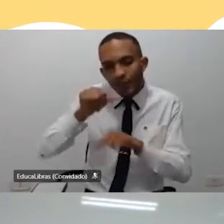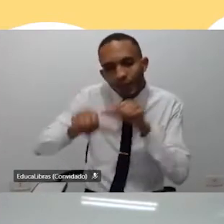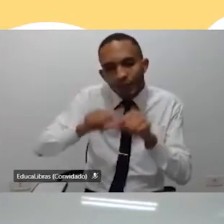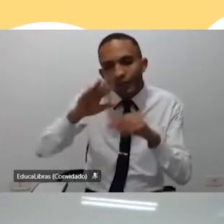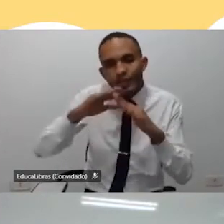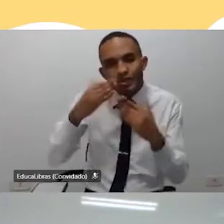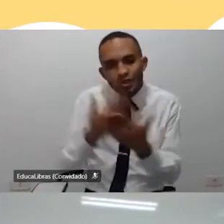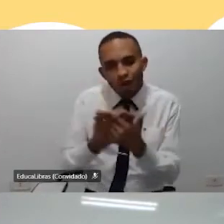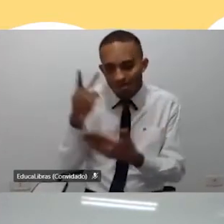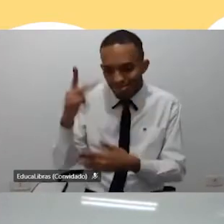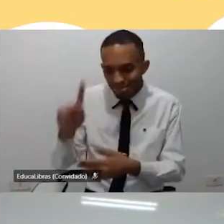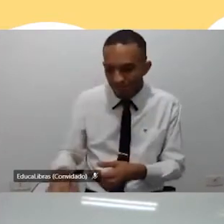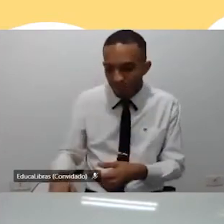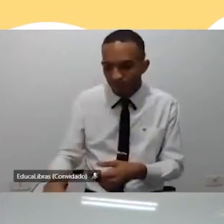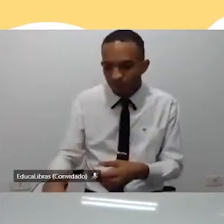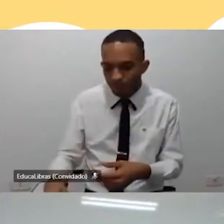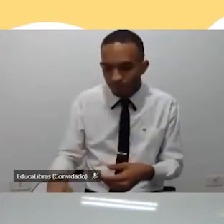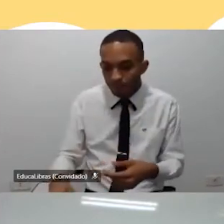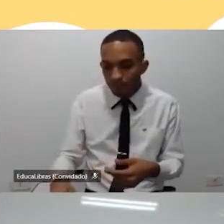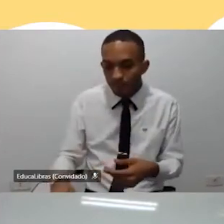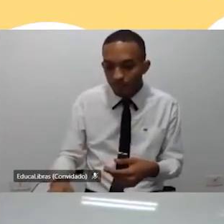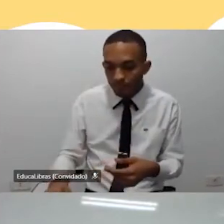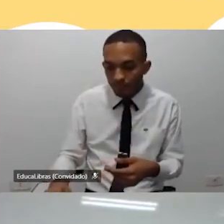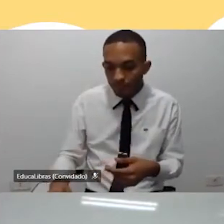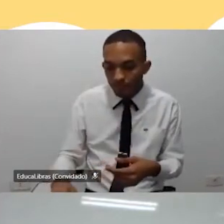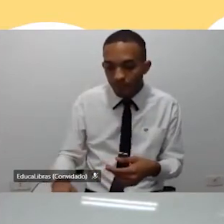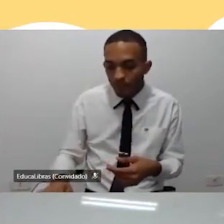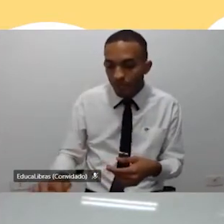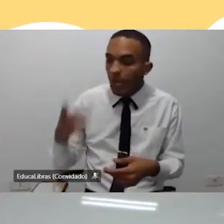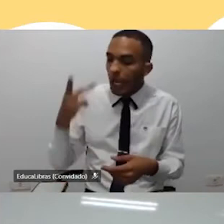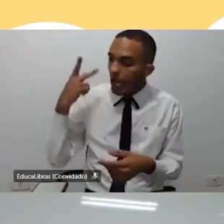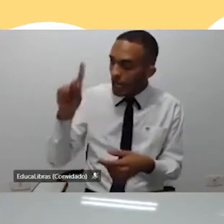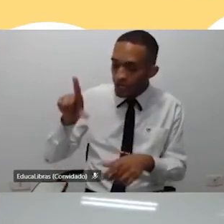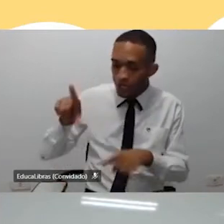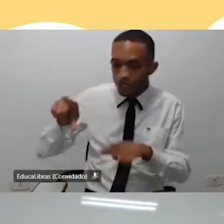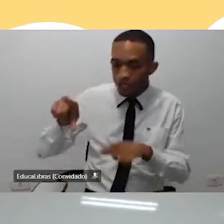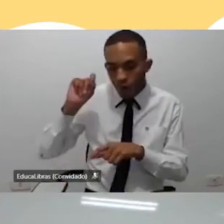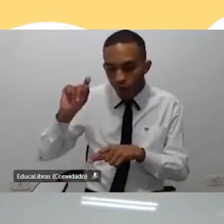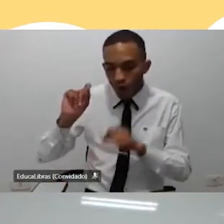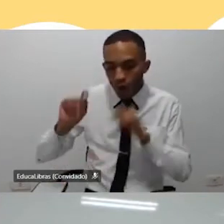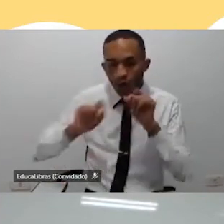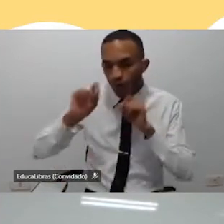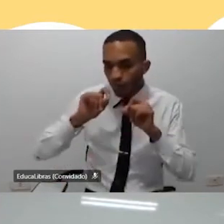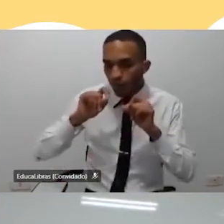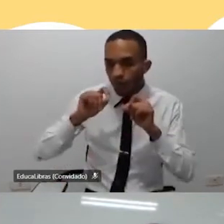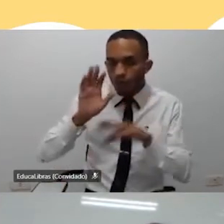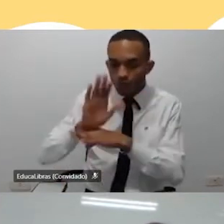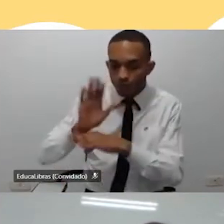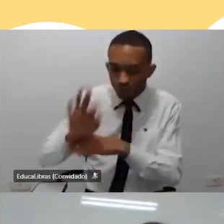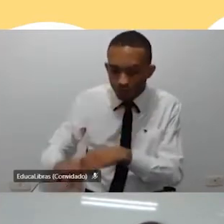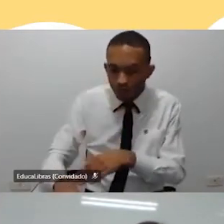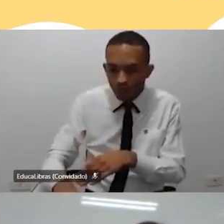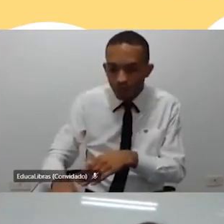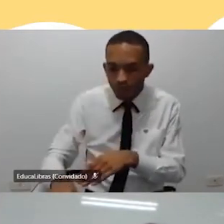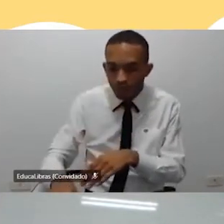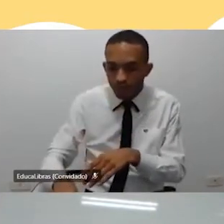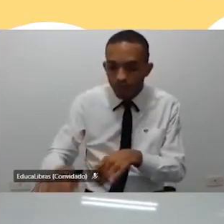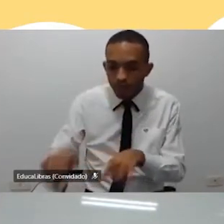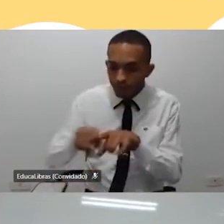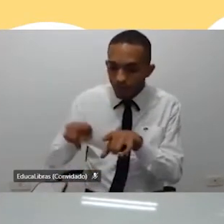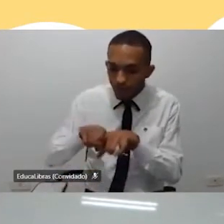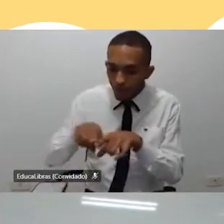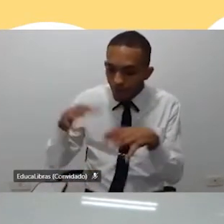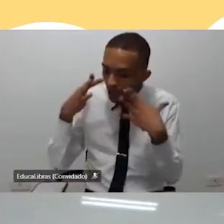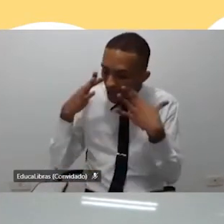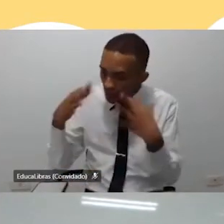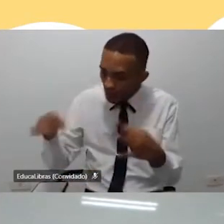escola dele. Então, eles escolhem a escola que vai receber o Oasis, eles ouvem a comunidade escolar